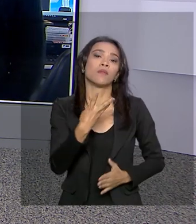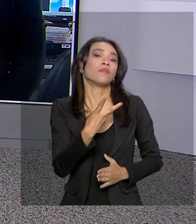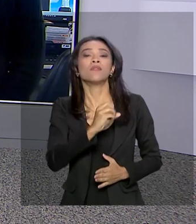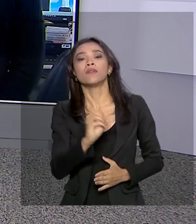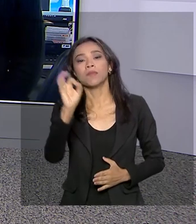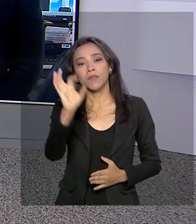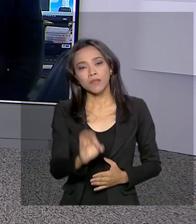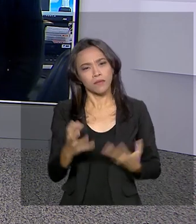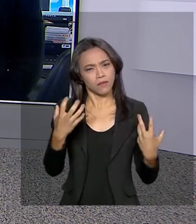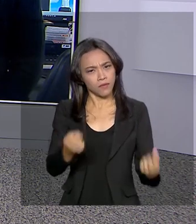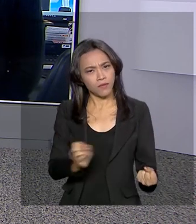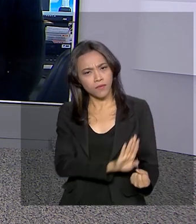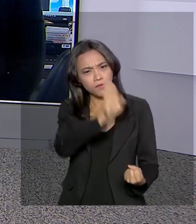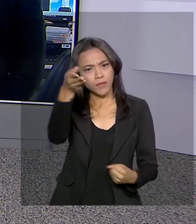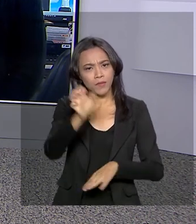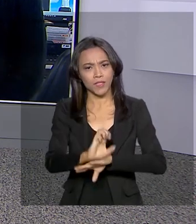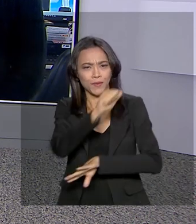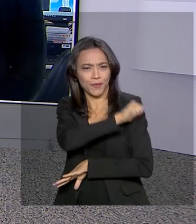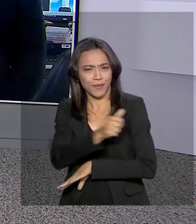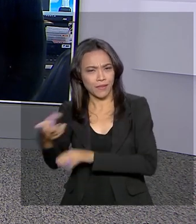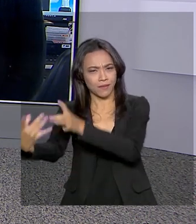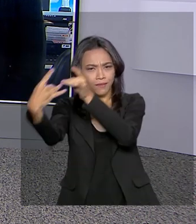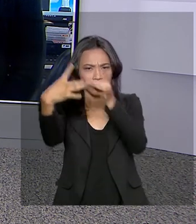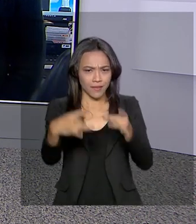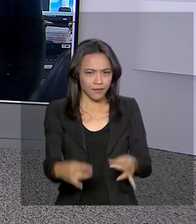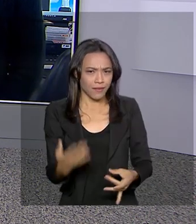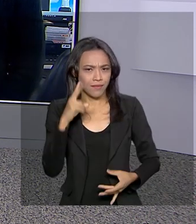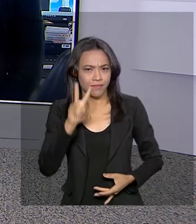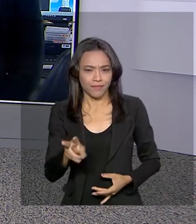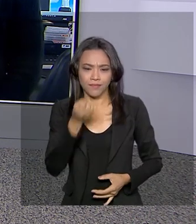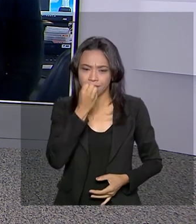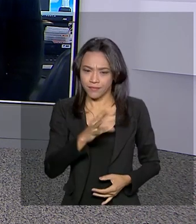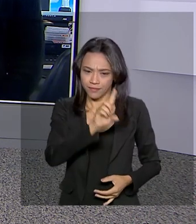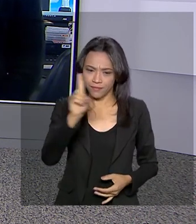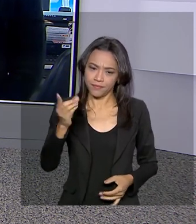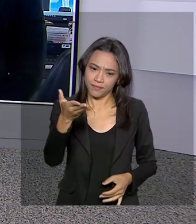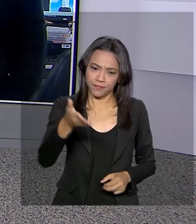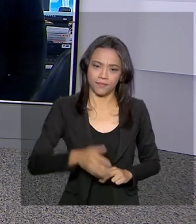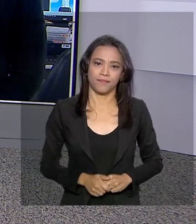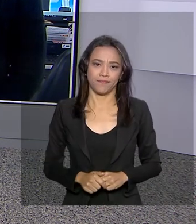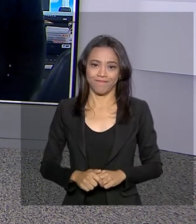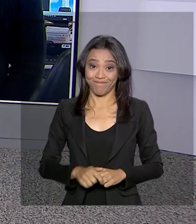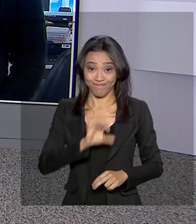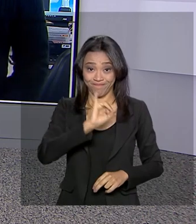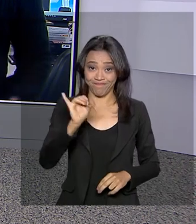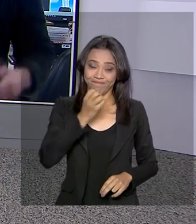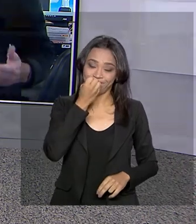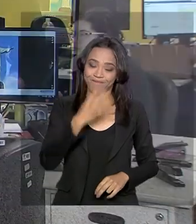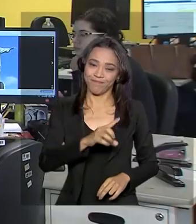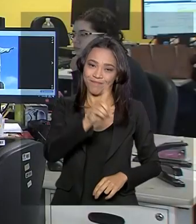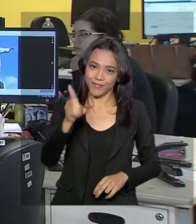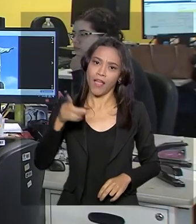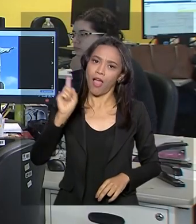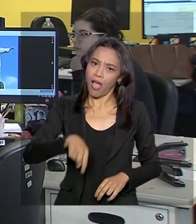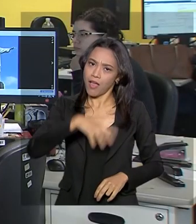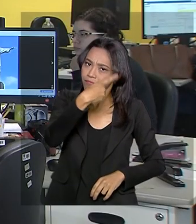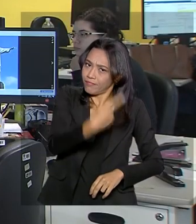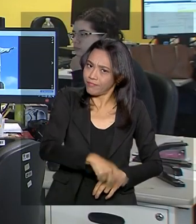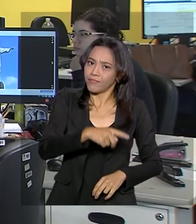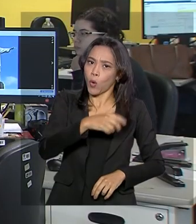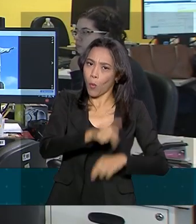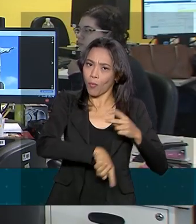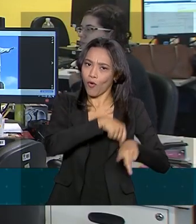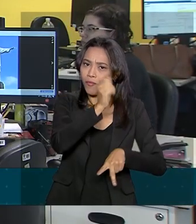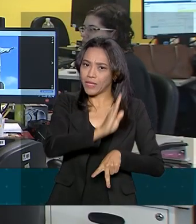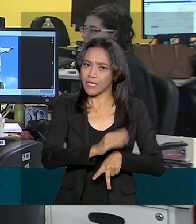Vamos ao Rio de Janeiro. Tiago Pimenta traz os detalhes para a gente. Bom dia, Tiago. Oi, Renata. Bom dia. São os próprios brasileiros que têm